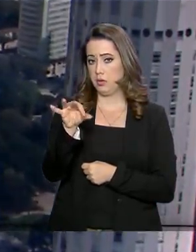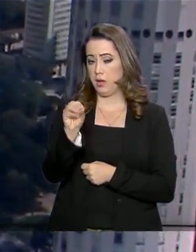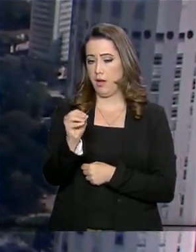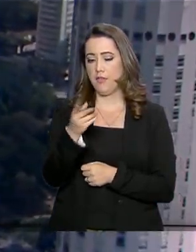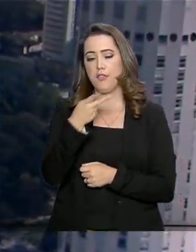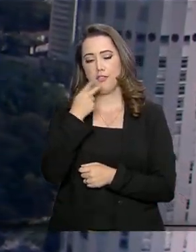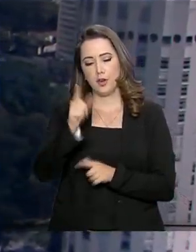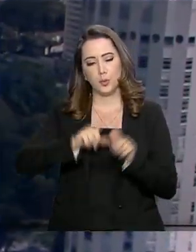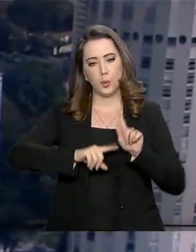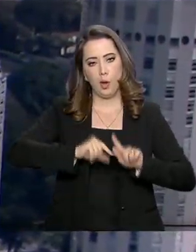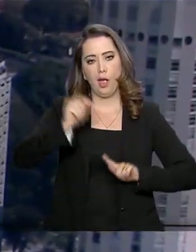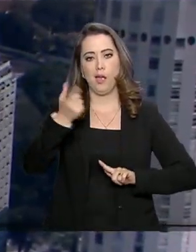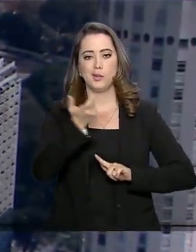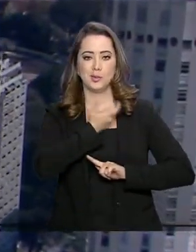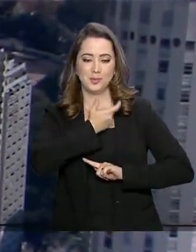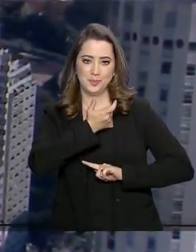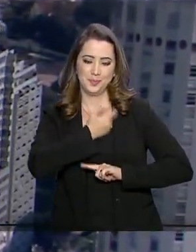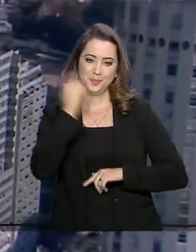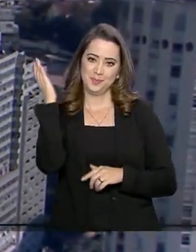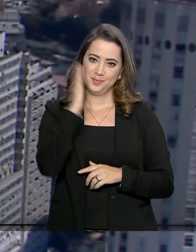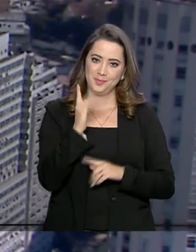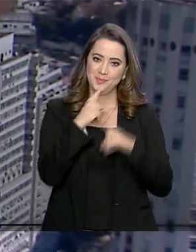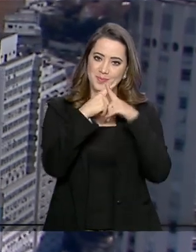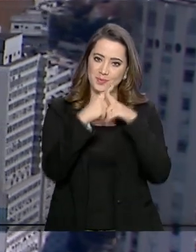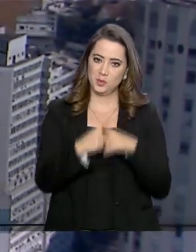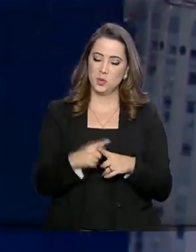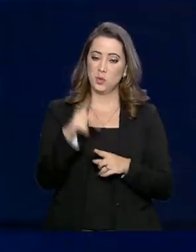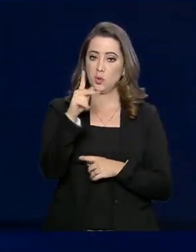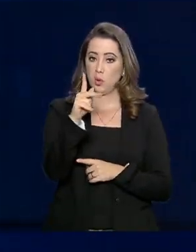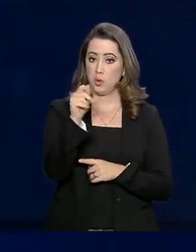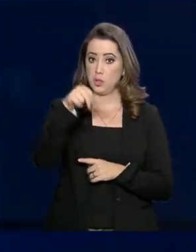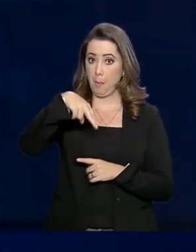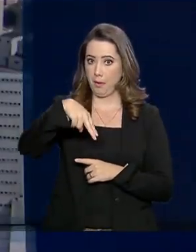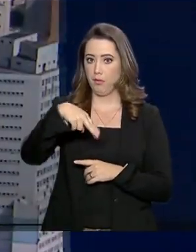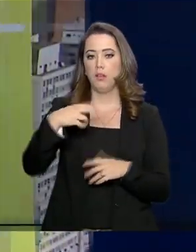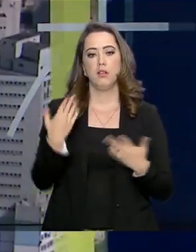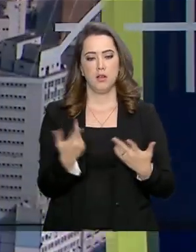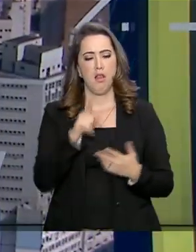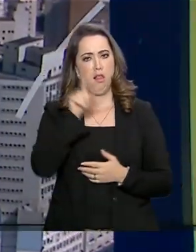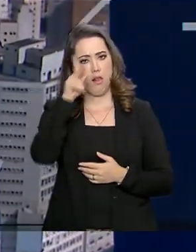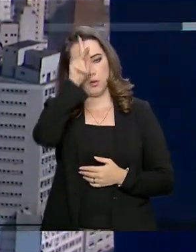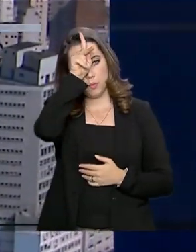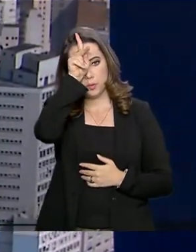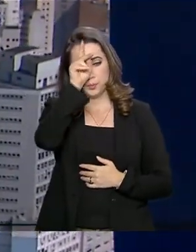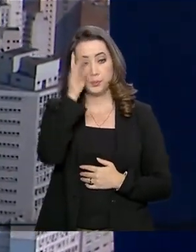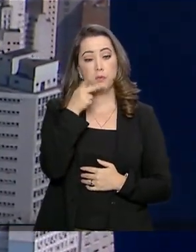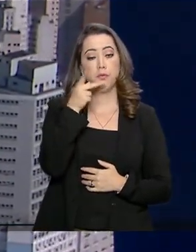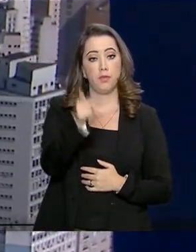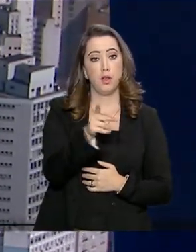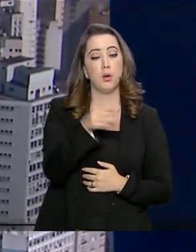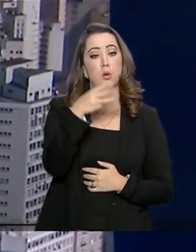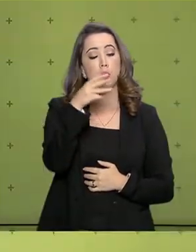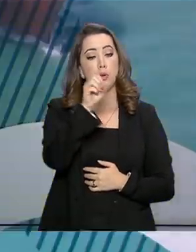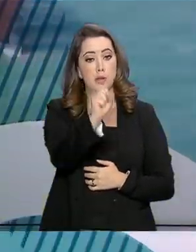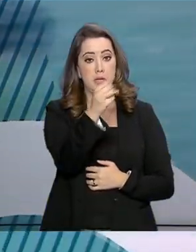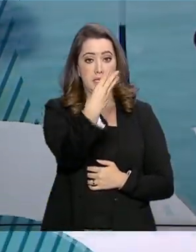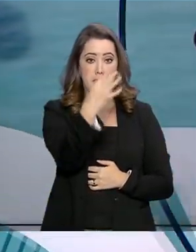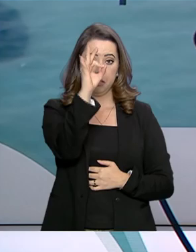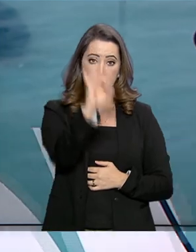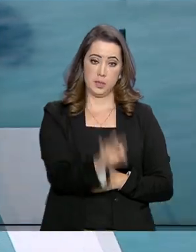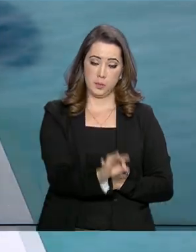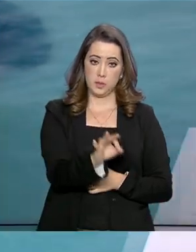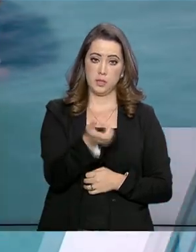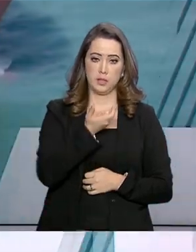no número de medalhas do Brasil nos Jogos Pan-Americanos, em Lima, no Peru. O porta-voz ressaltou que 83% das